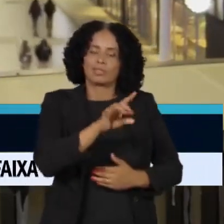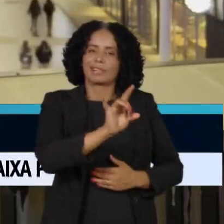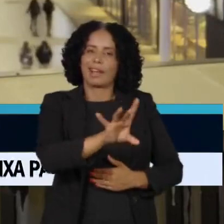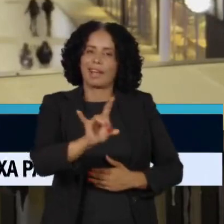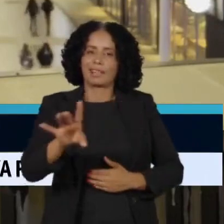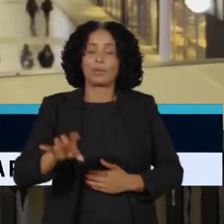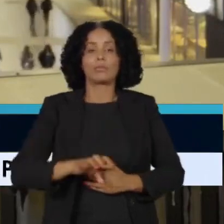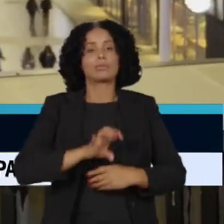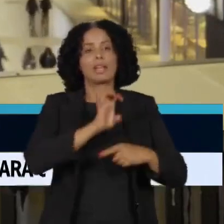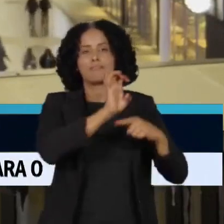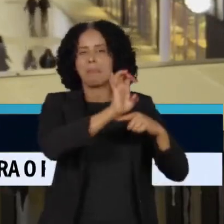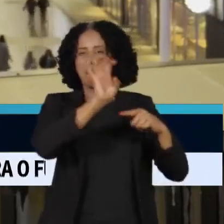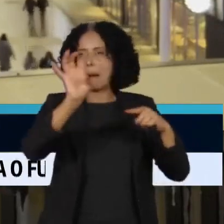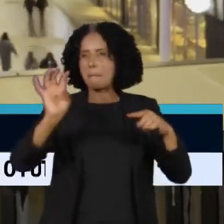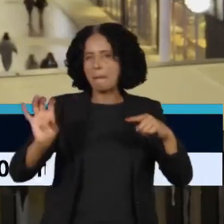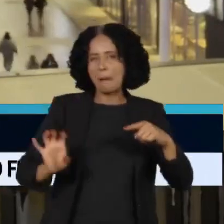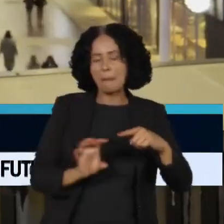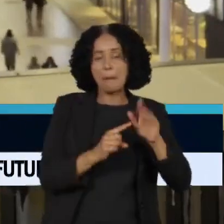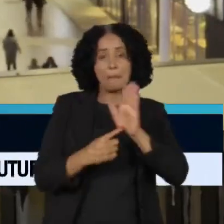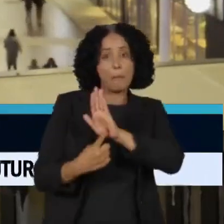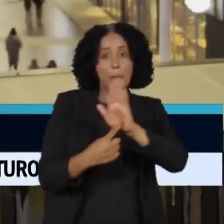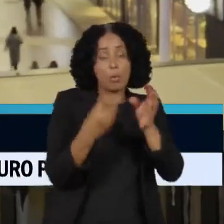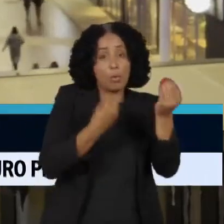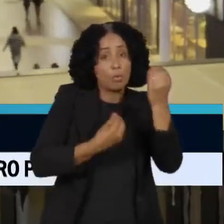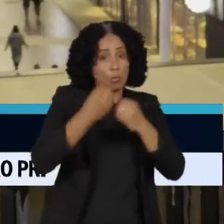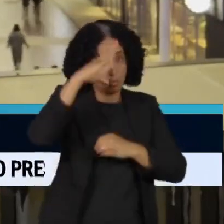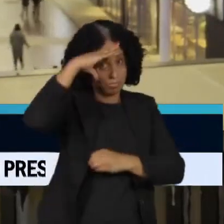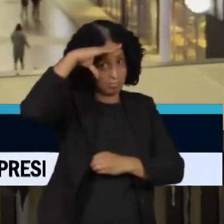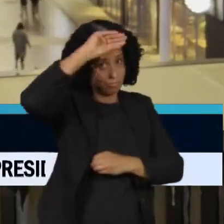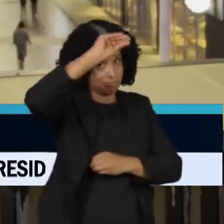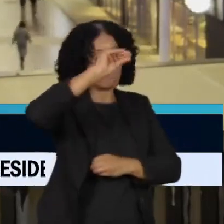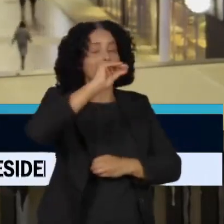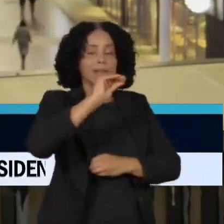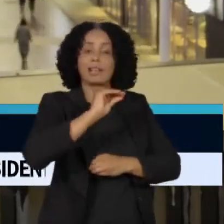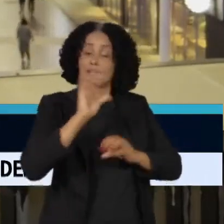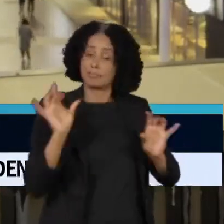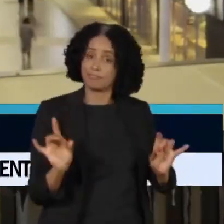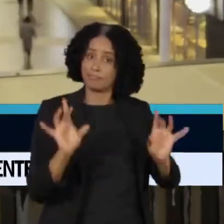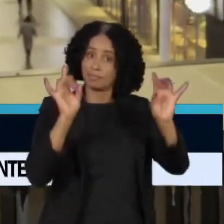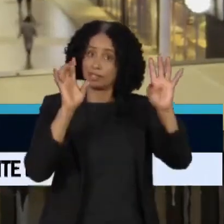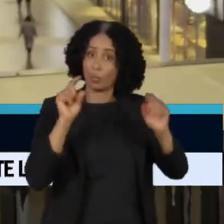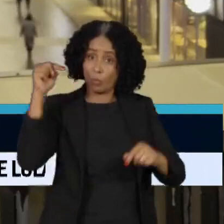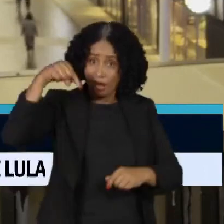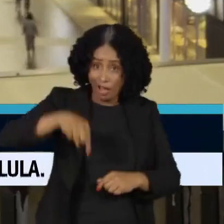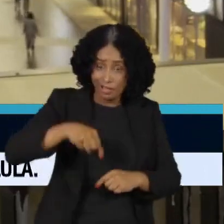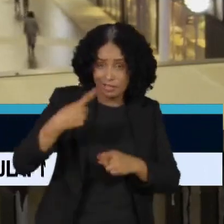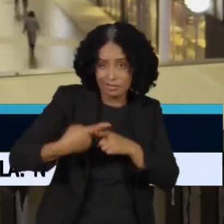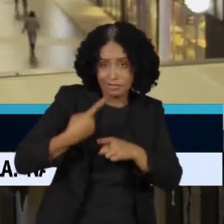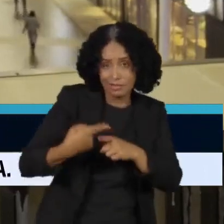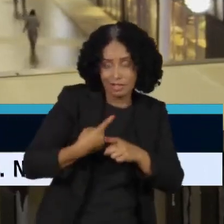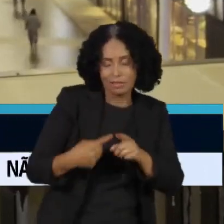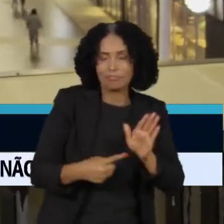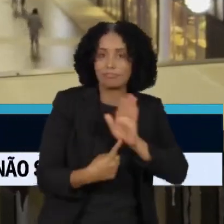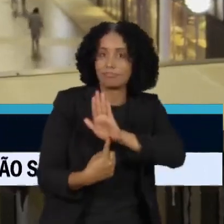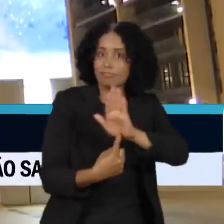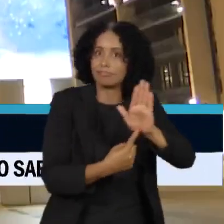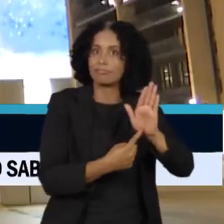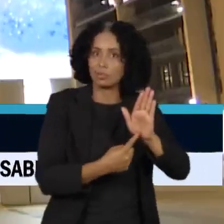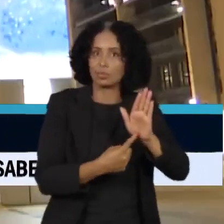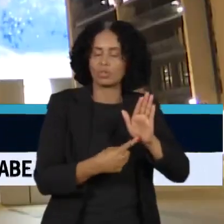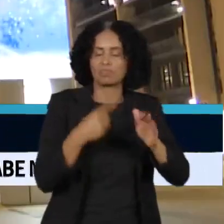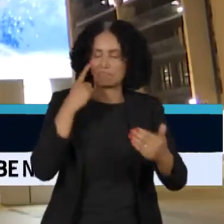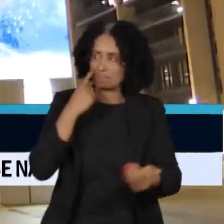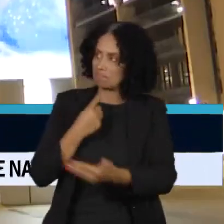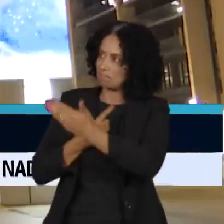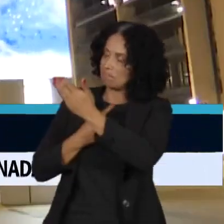palco para que Pelé mostrasse a sua magia. Um dos templos mais icônicos do futebol aqui na Inglaterra, o estádio de Wembley, fez isso.